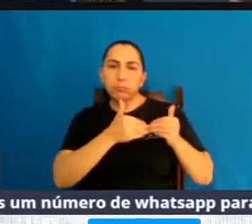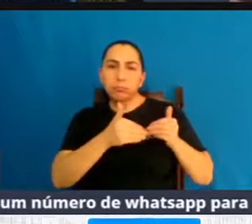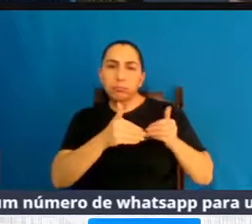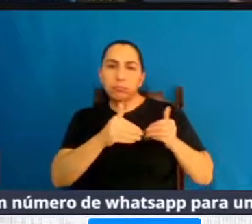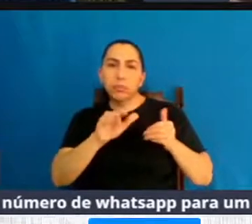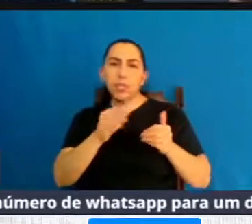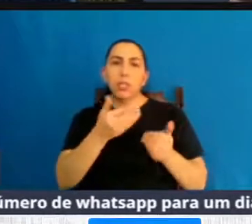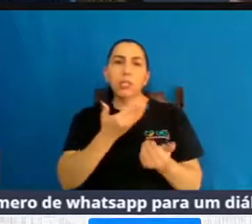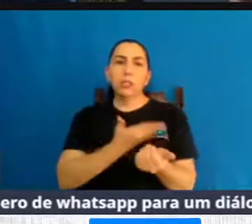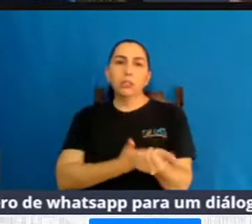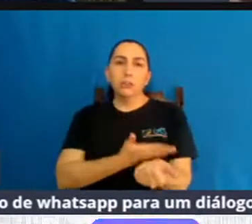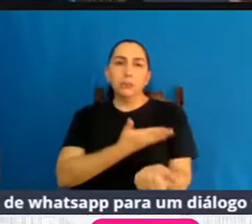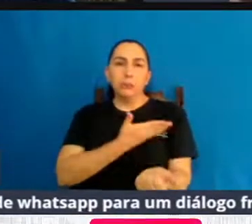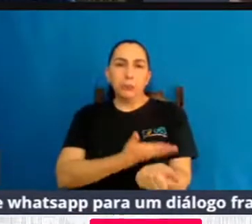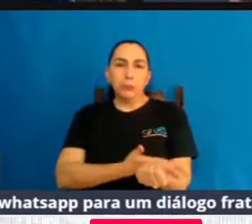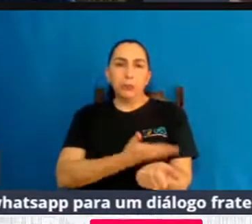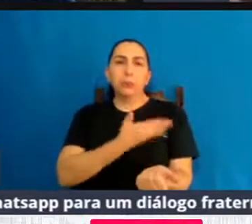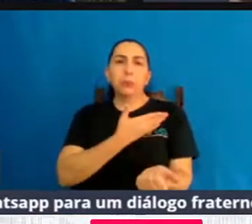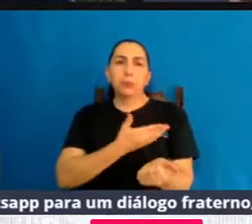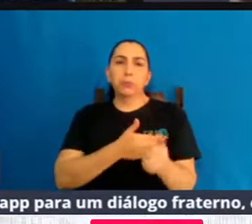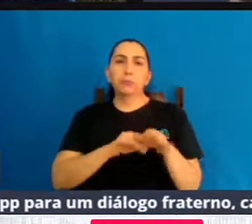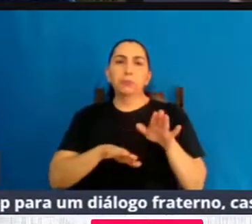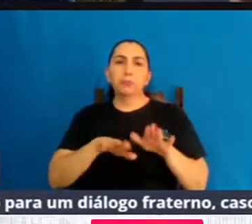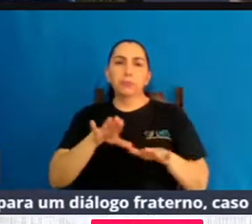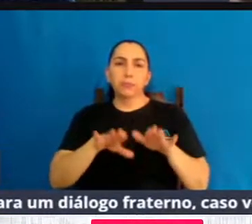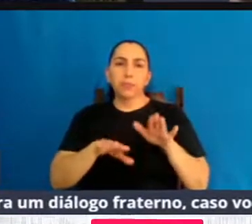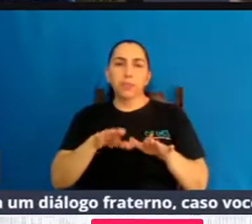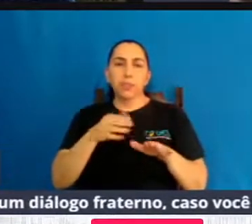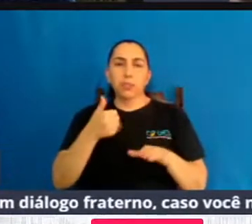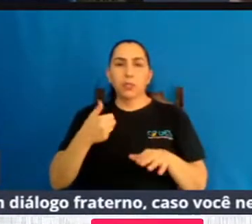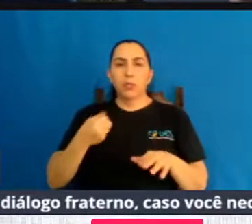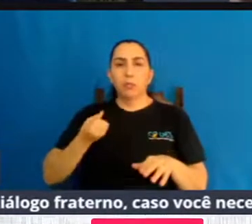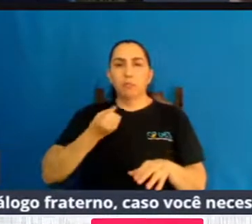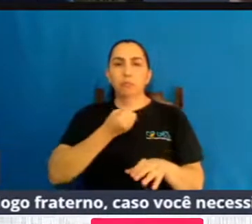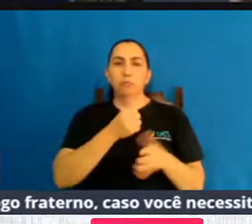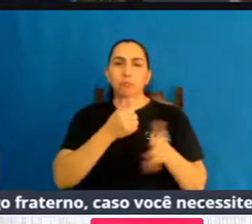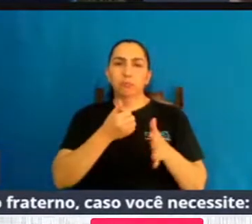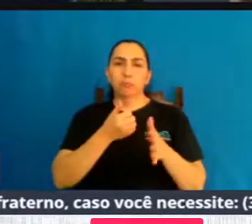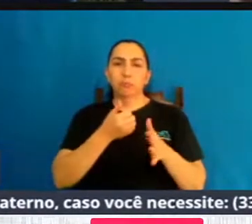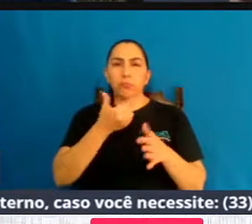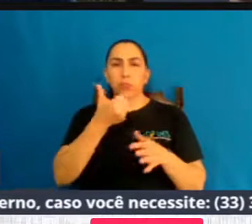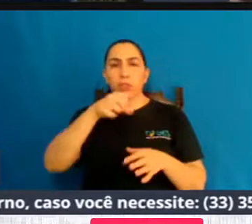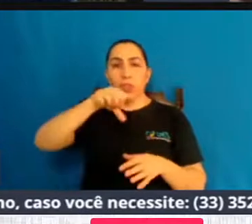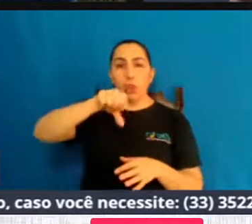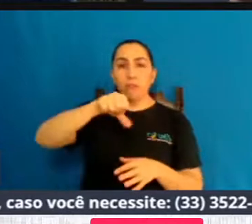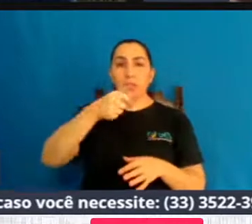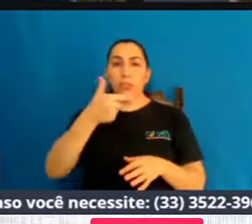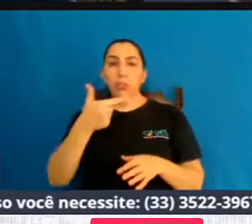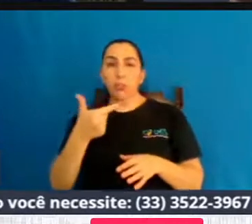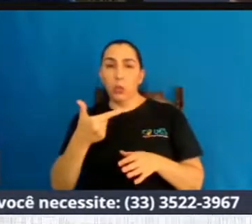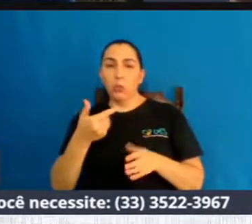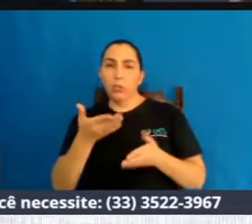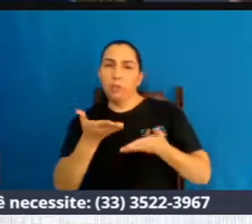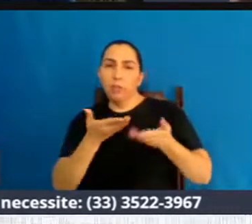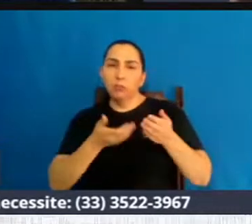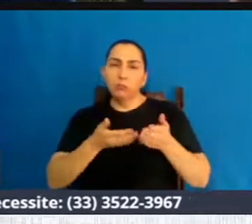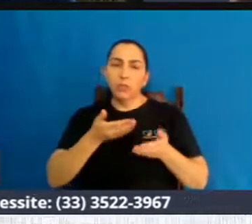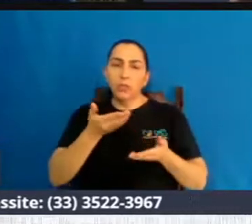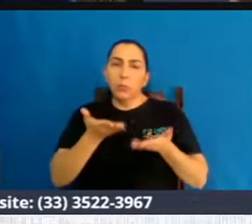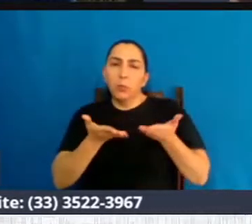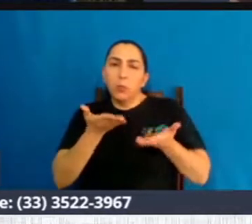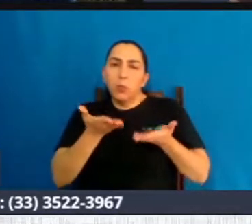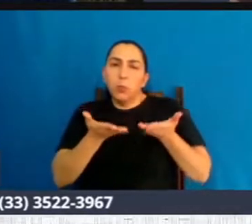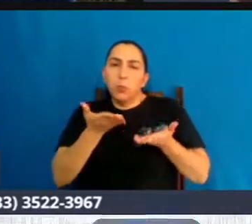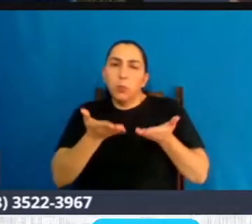gestacional estava mínima, estava no índice 92, não é? Um índice muito baixo, controlava simplesmente com dieta,